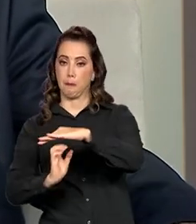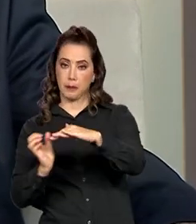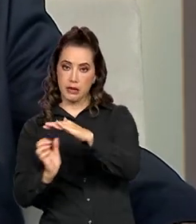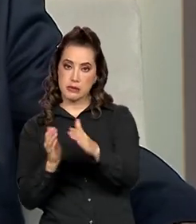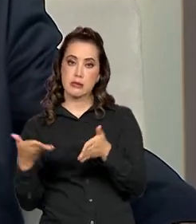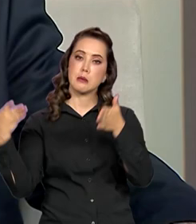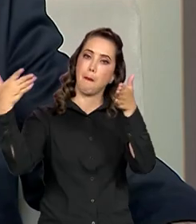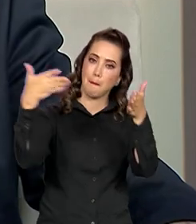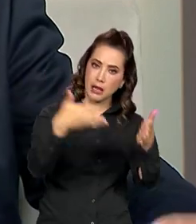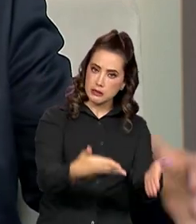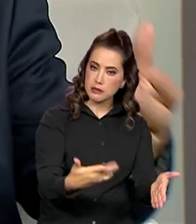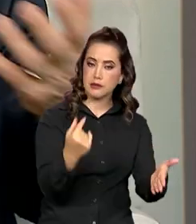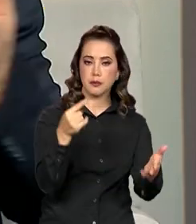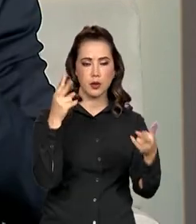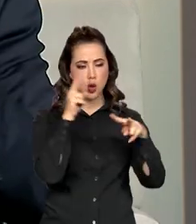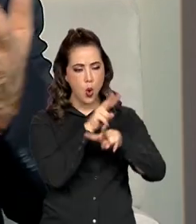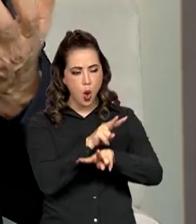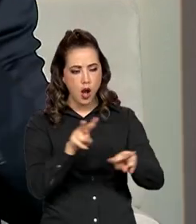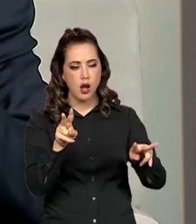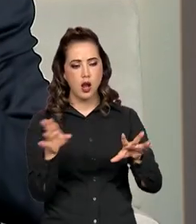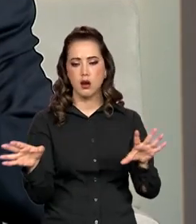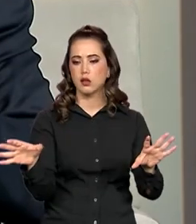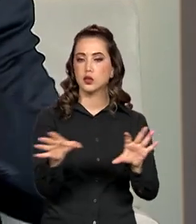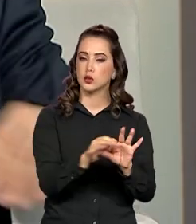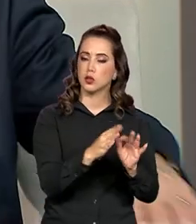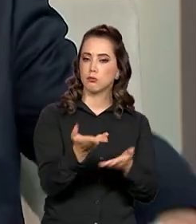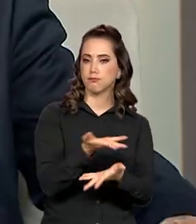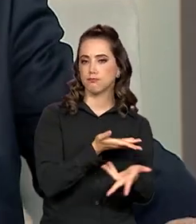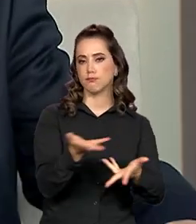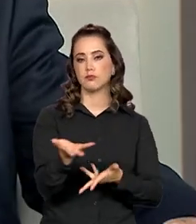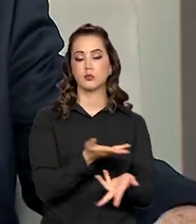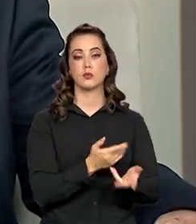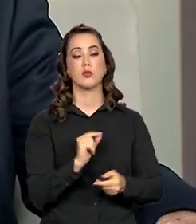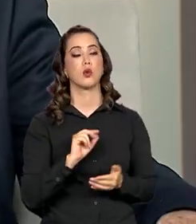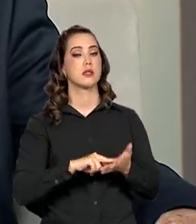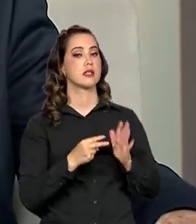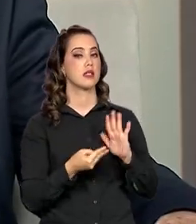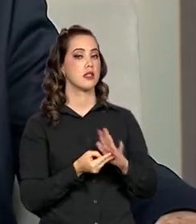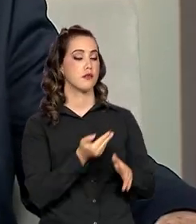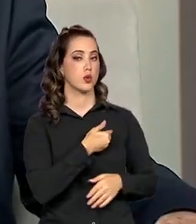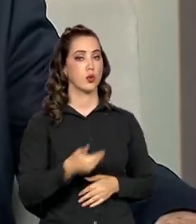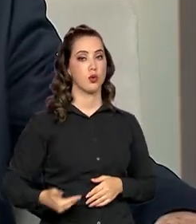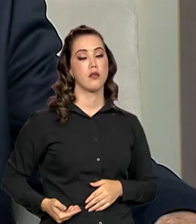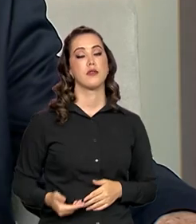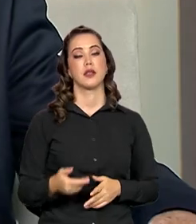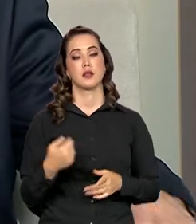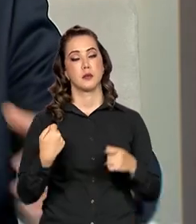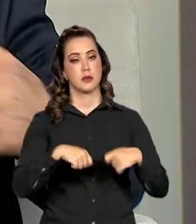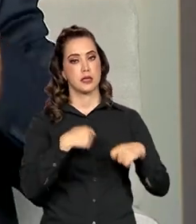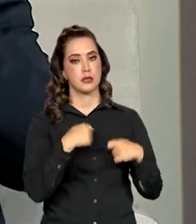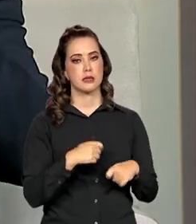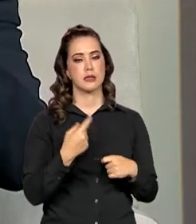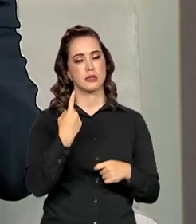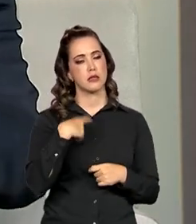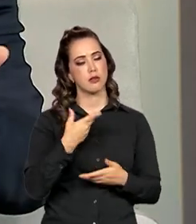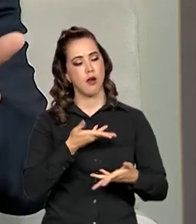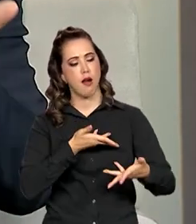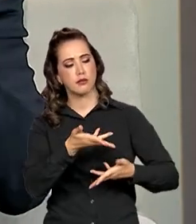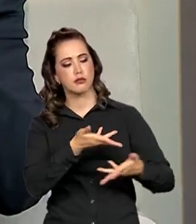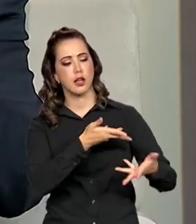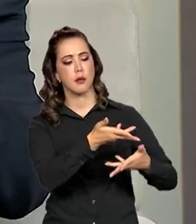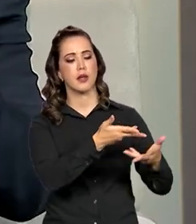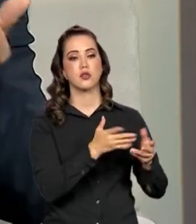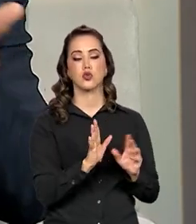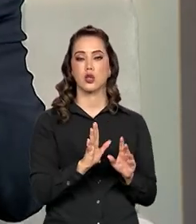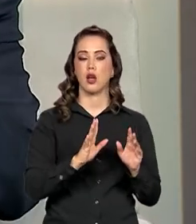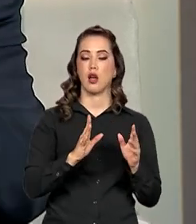olhando para um processo de interação, negociação. seja, o governo vai adotar mais uma postura de intermediar a